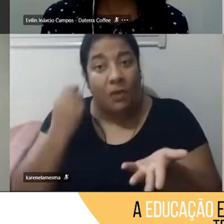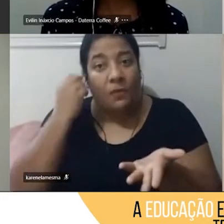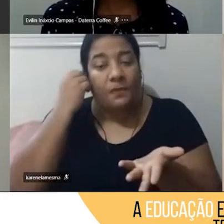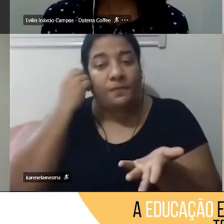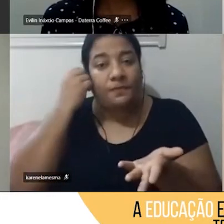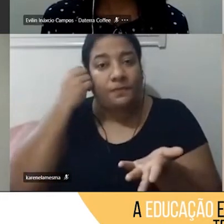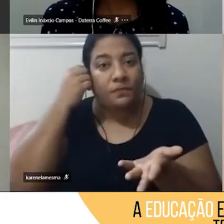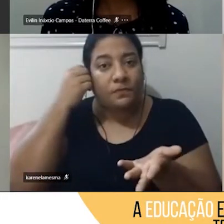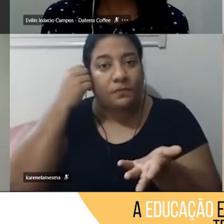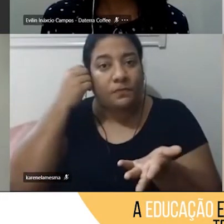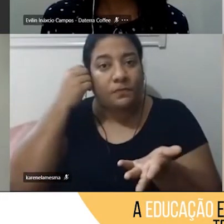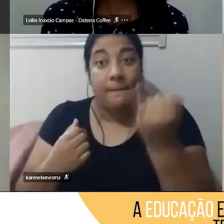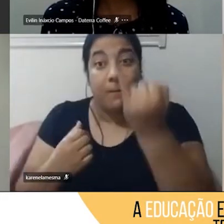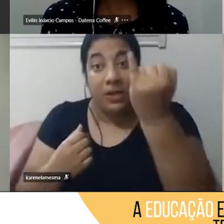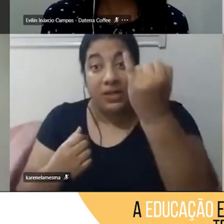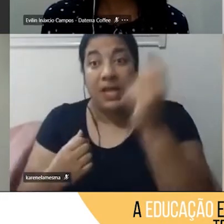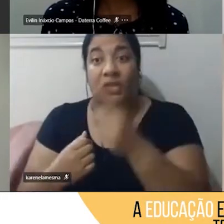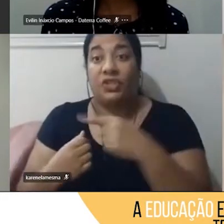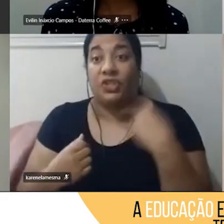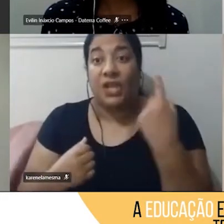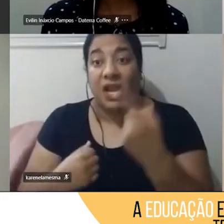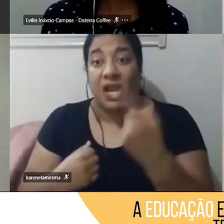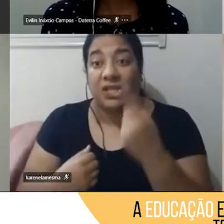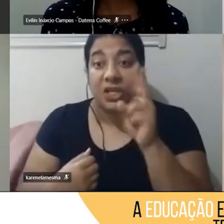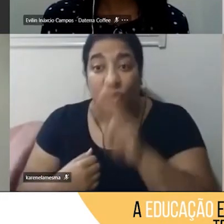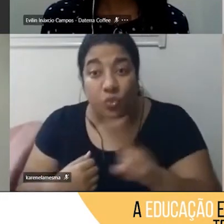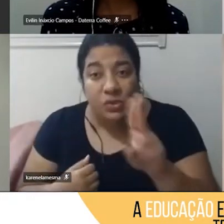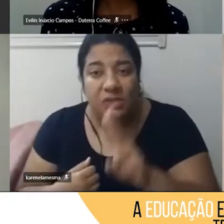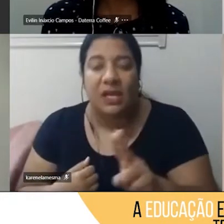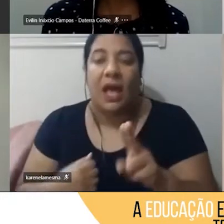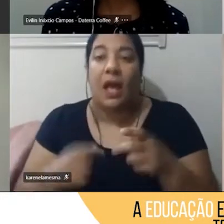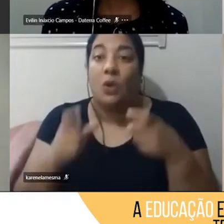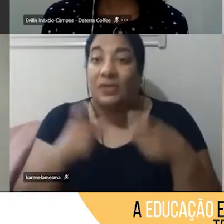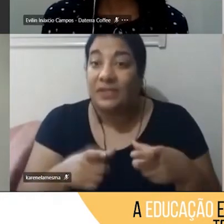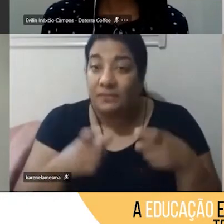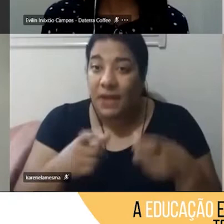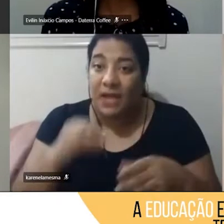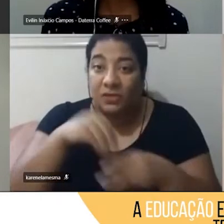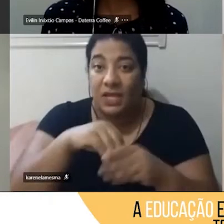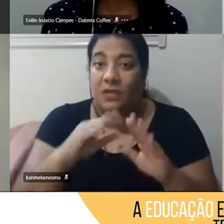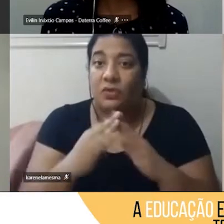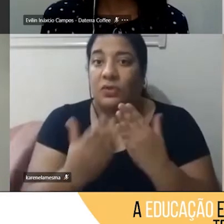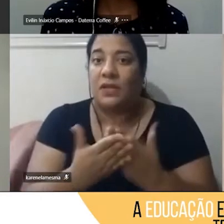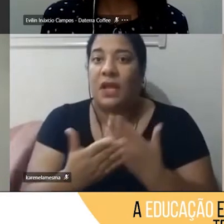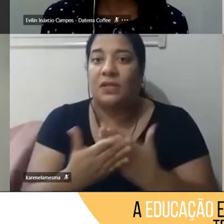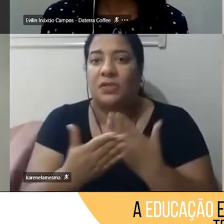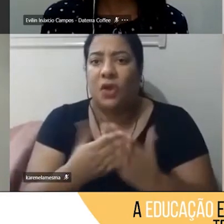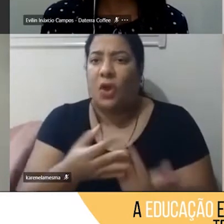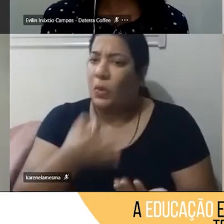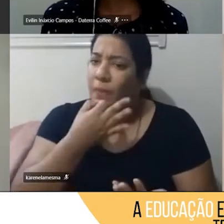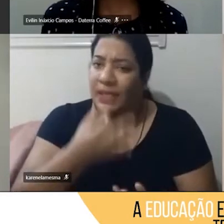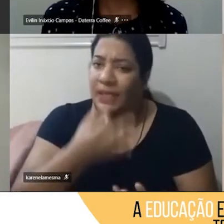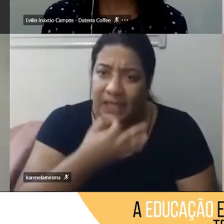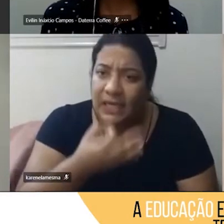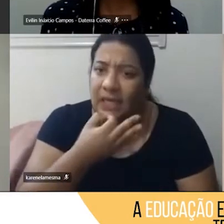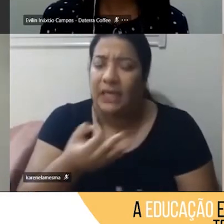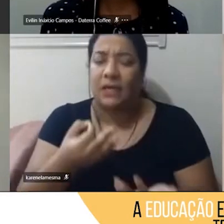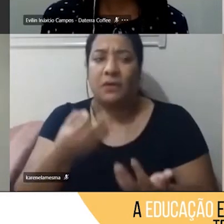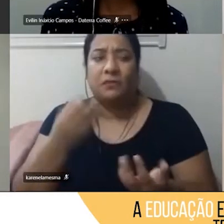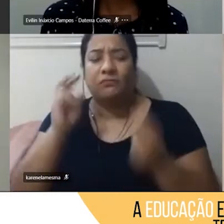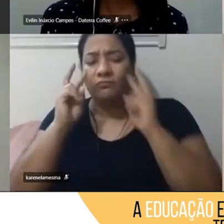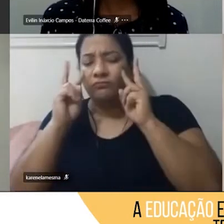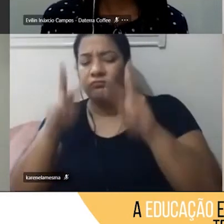importantíssimo que a gente use esses espaços para desenvolver tudo isso, senso crítico, capacidade de analisar antes de tomar